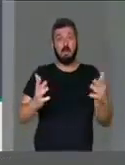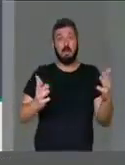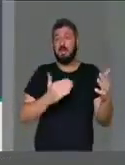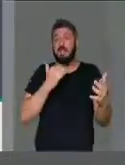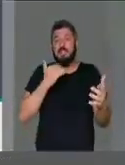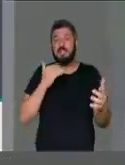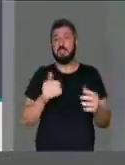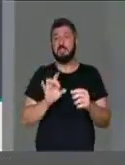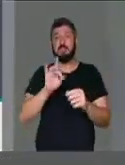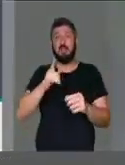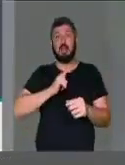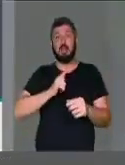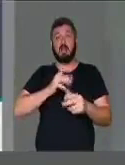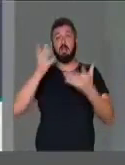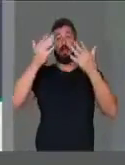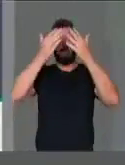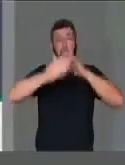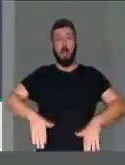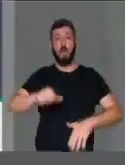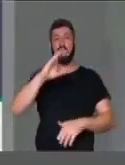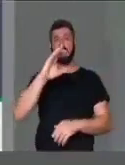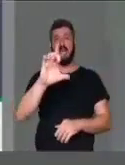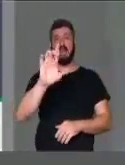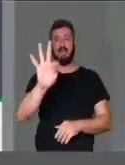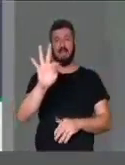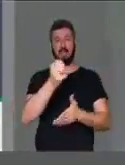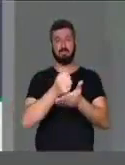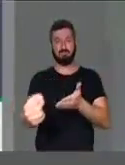basta ele ter destruído a CLT.